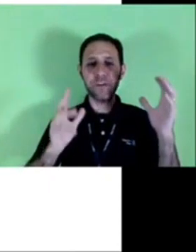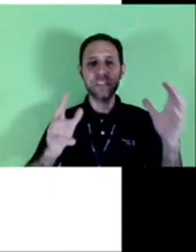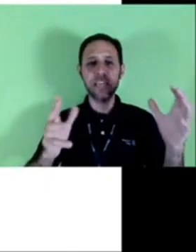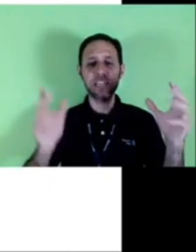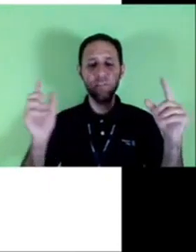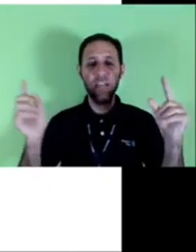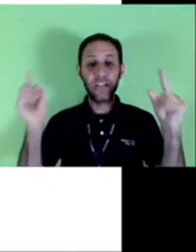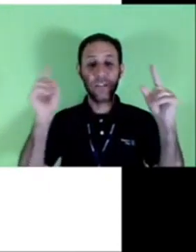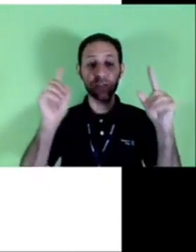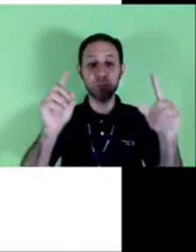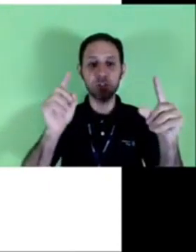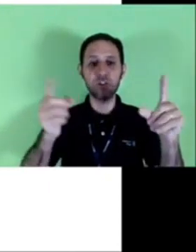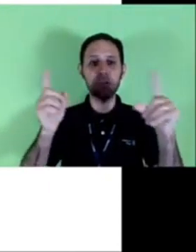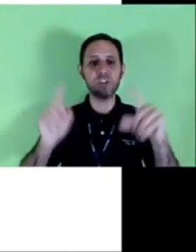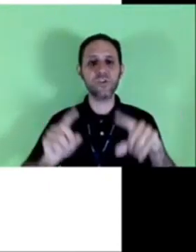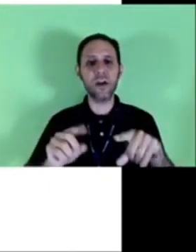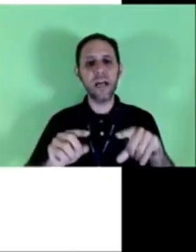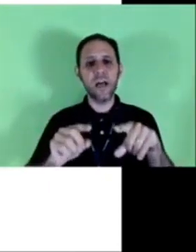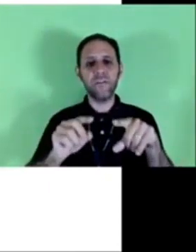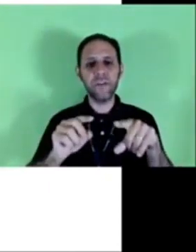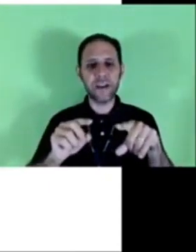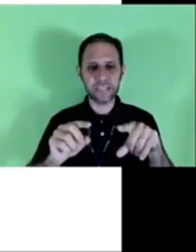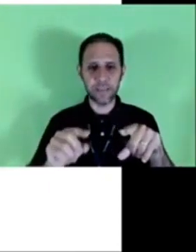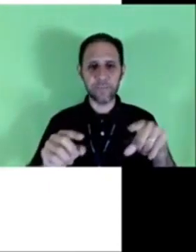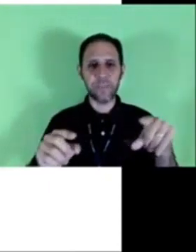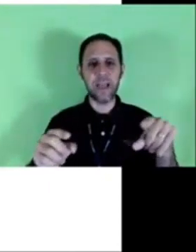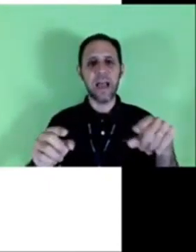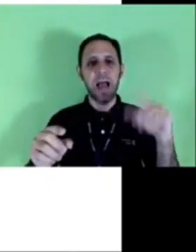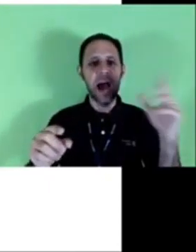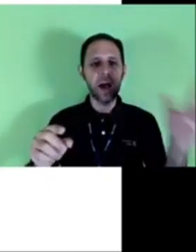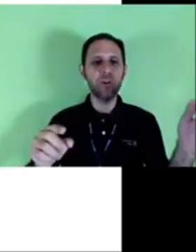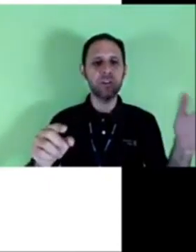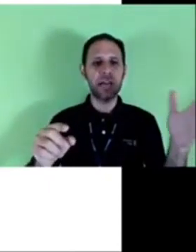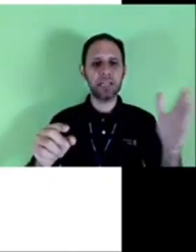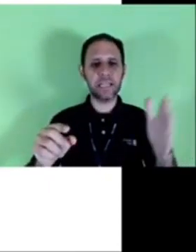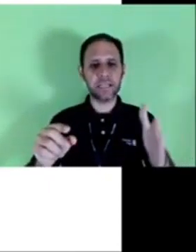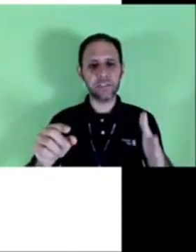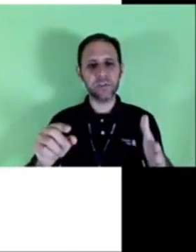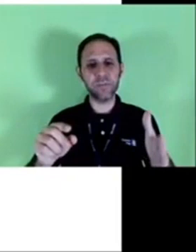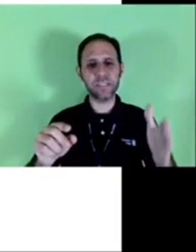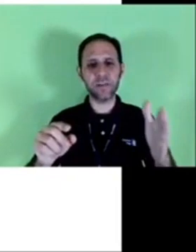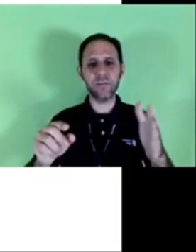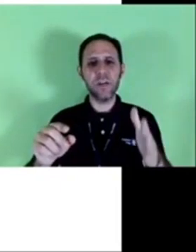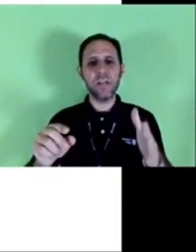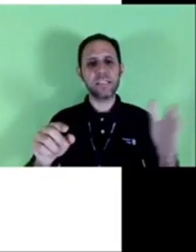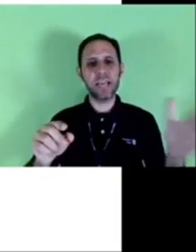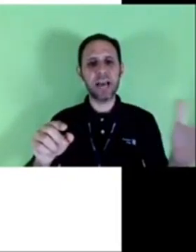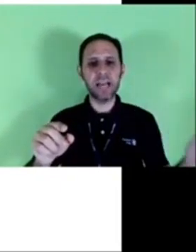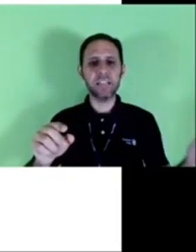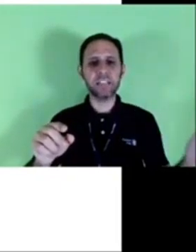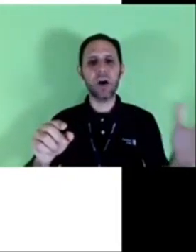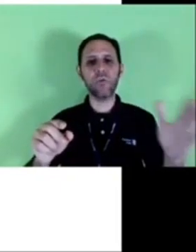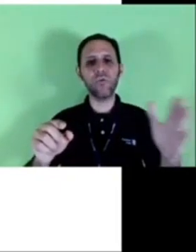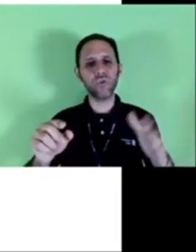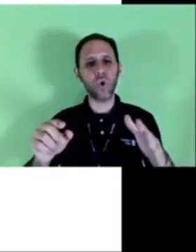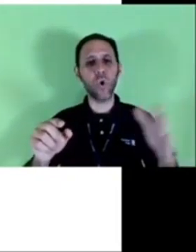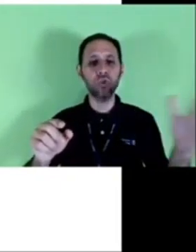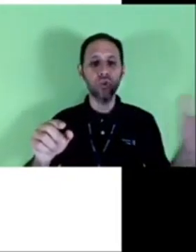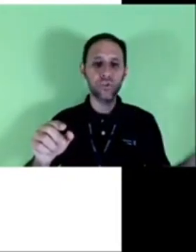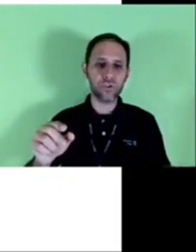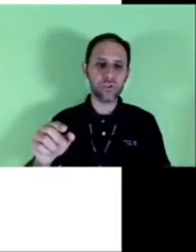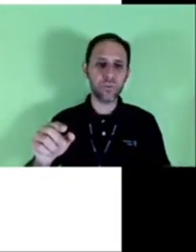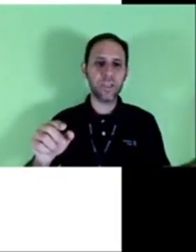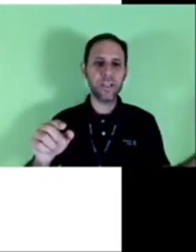para fazer a atividade que você pediu que a pessoa faça. A contar da data da sua emissão, se antes, alguns